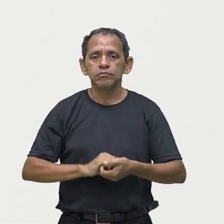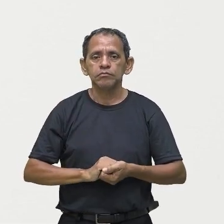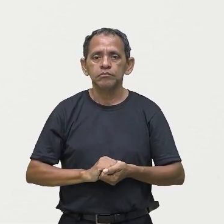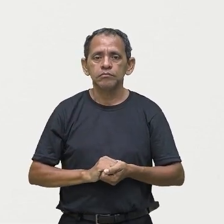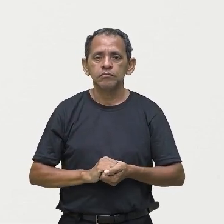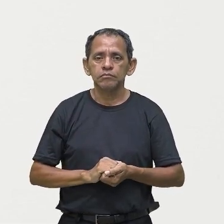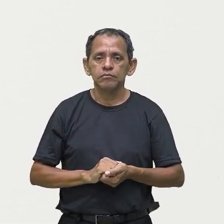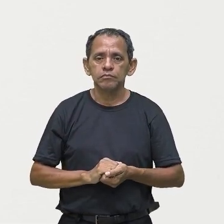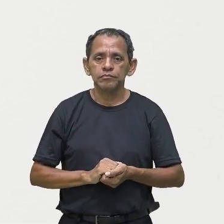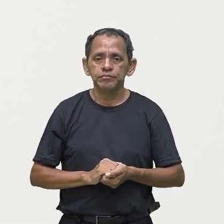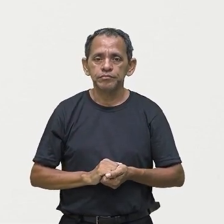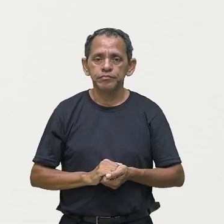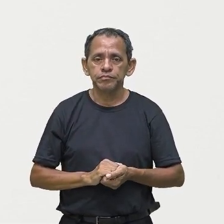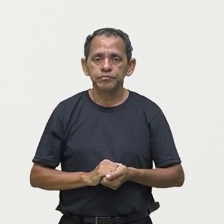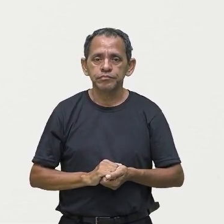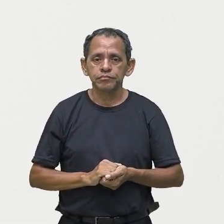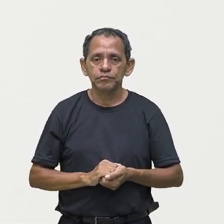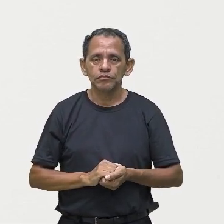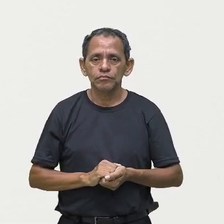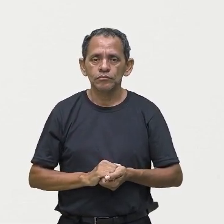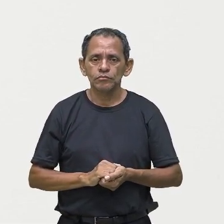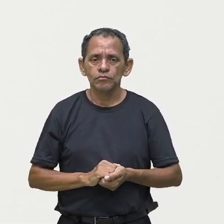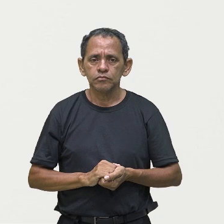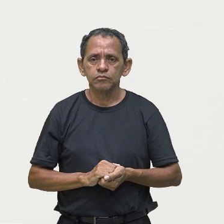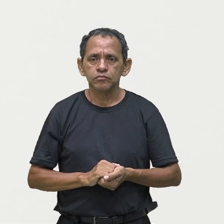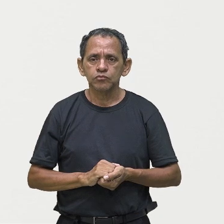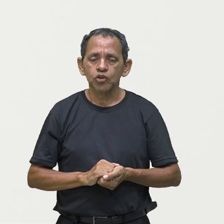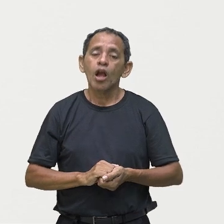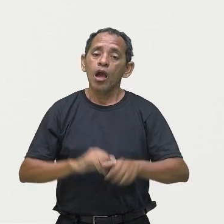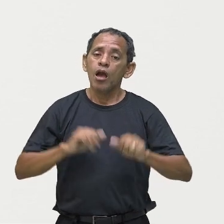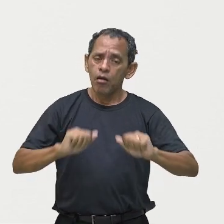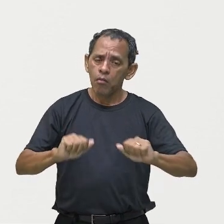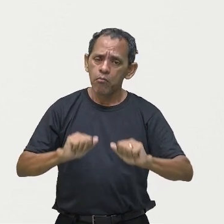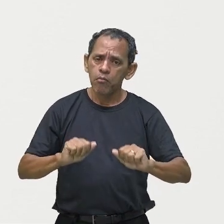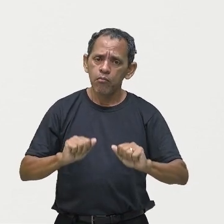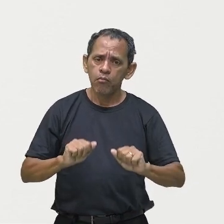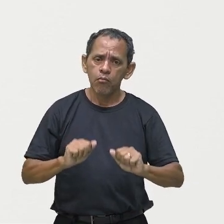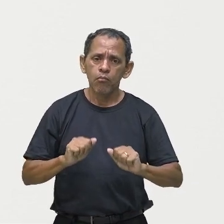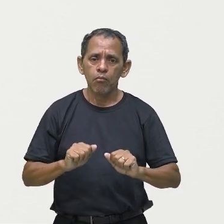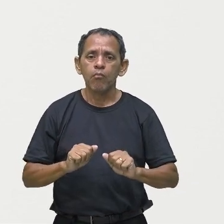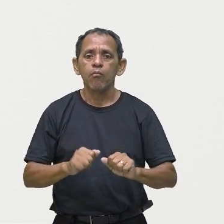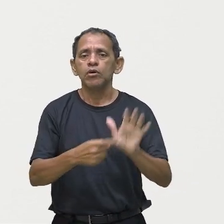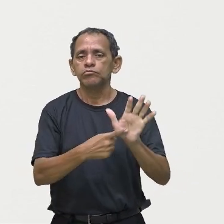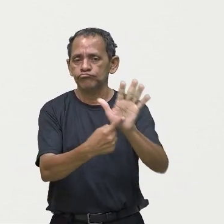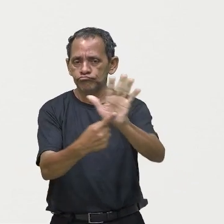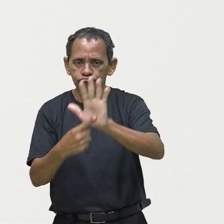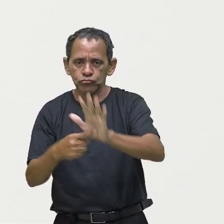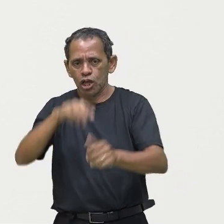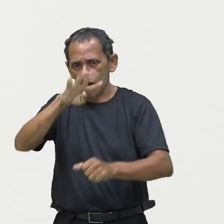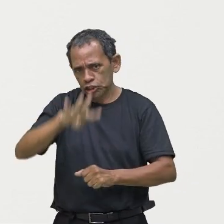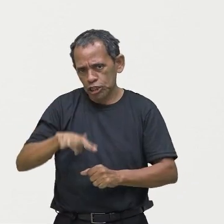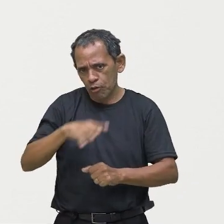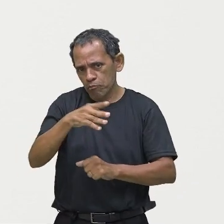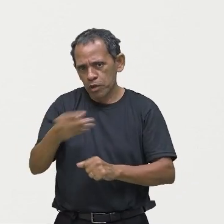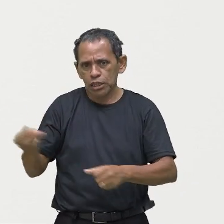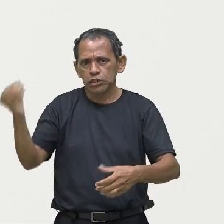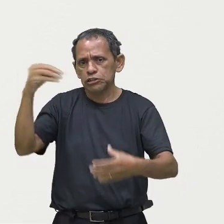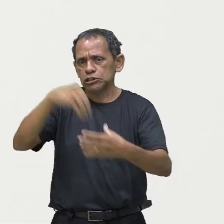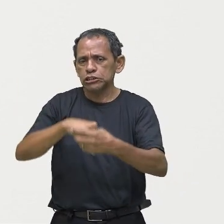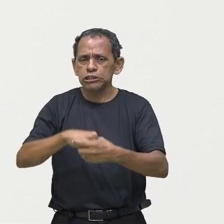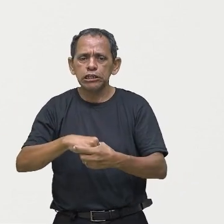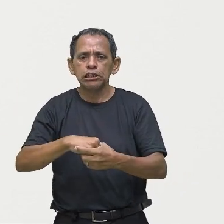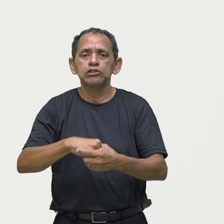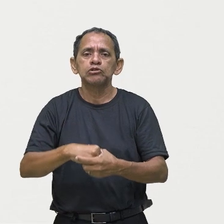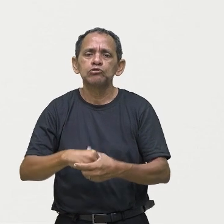para vários significados de alguns... como que eu